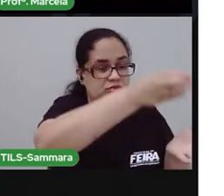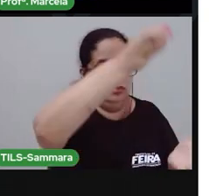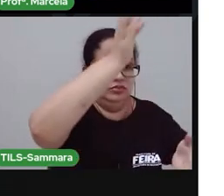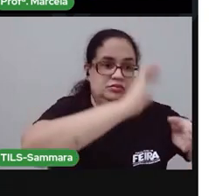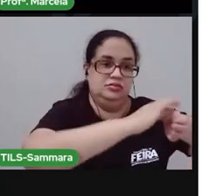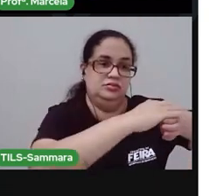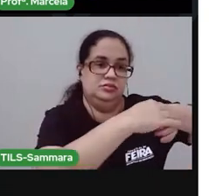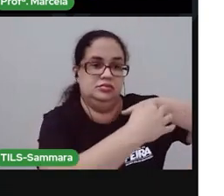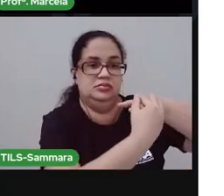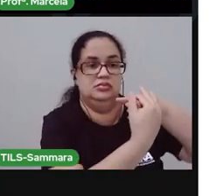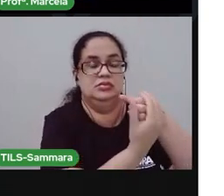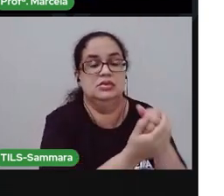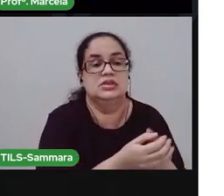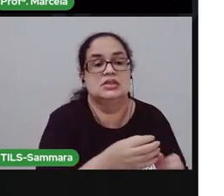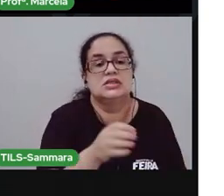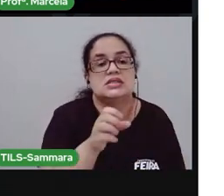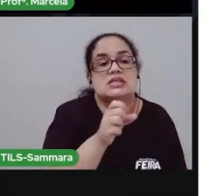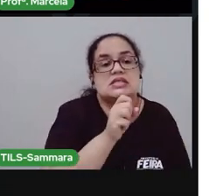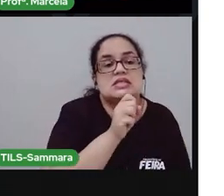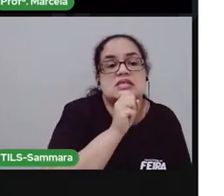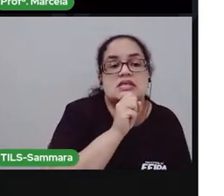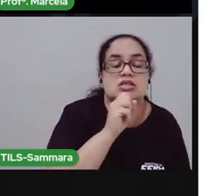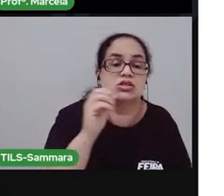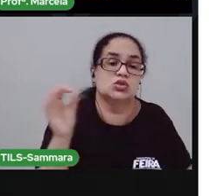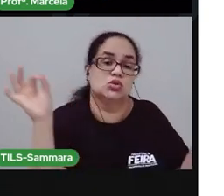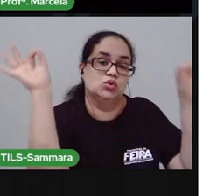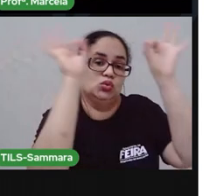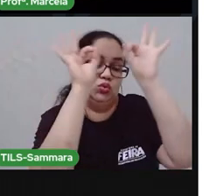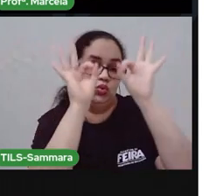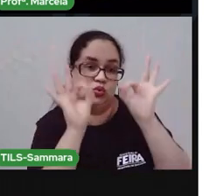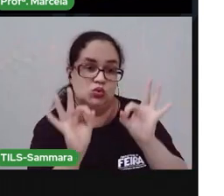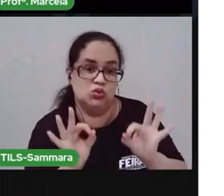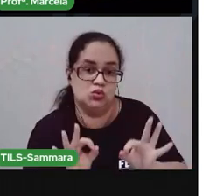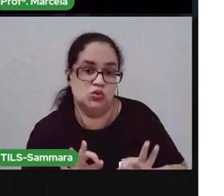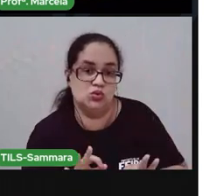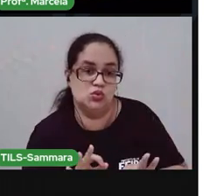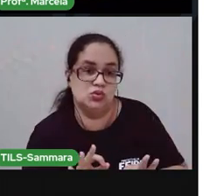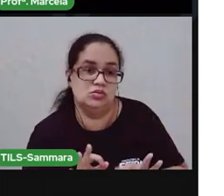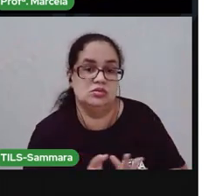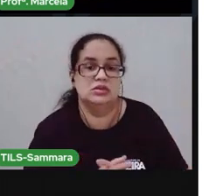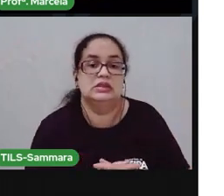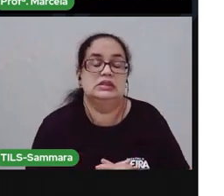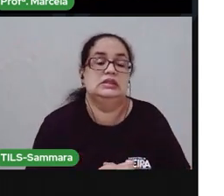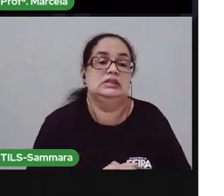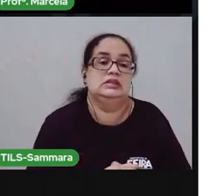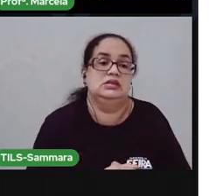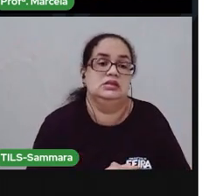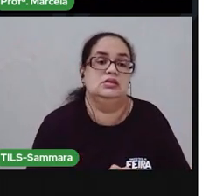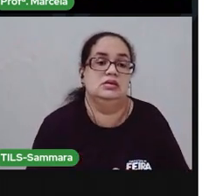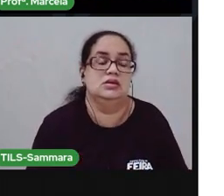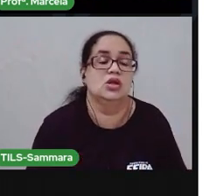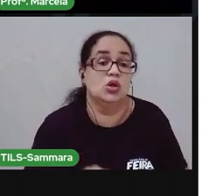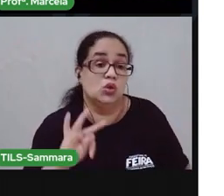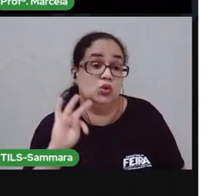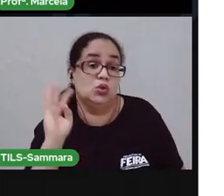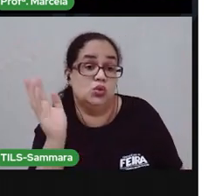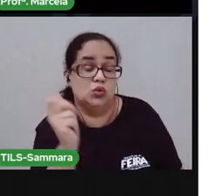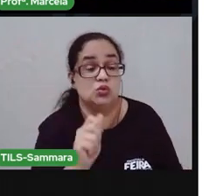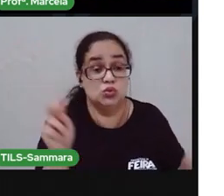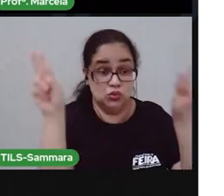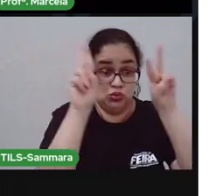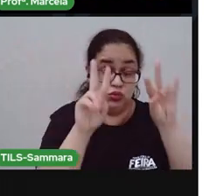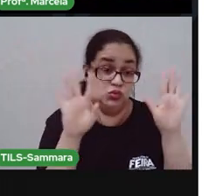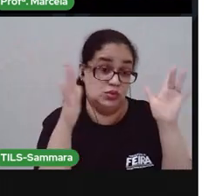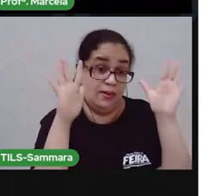garrafinha. sentir a forma dela, a textura. Tudo isso utilizando